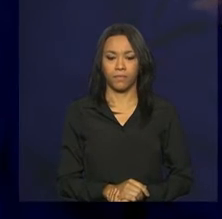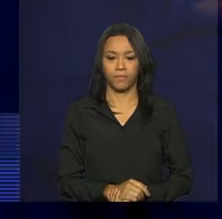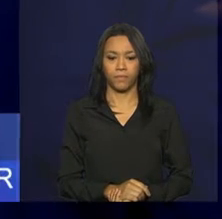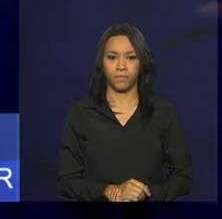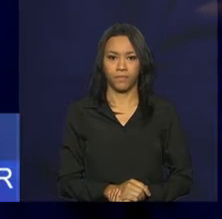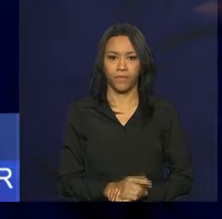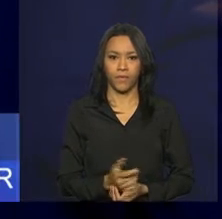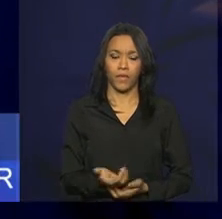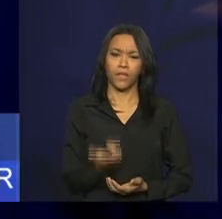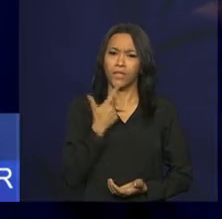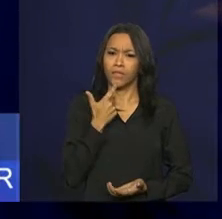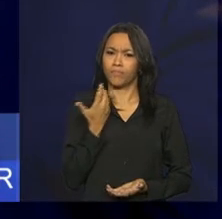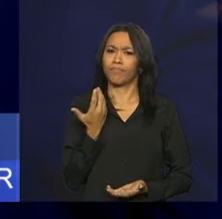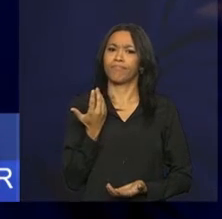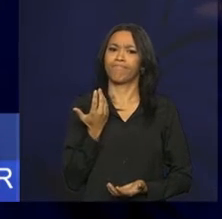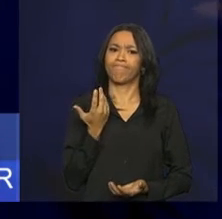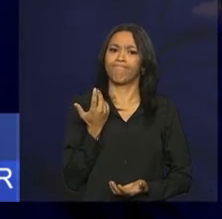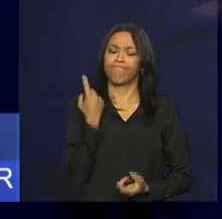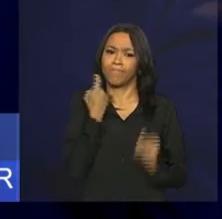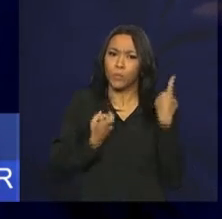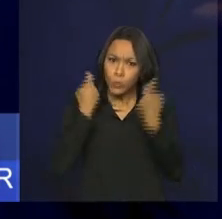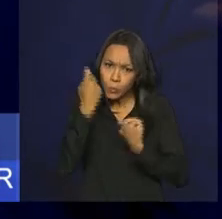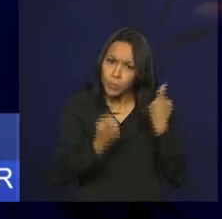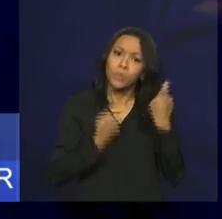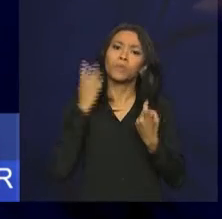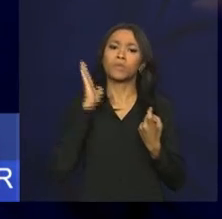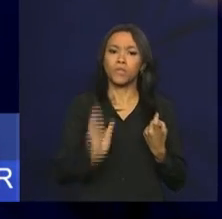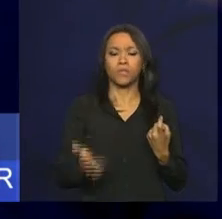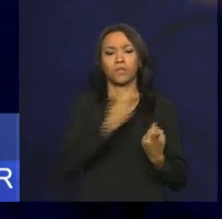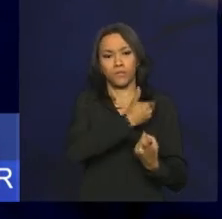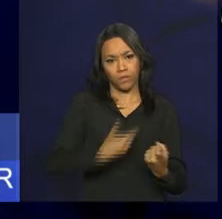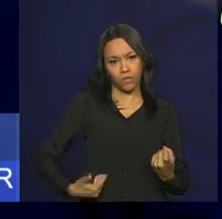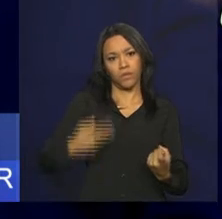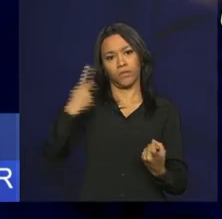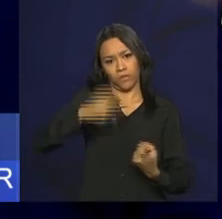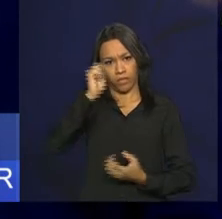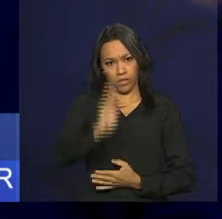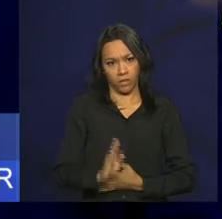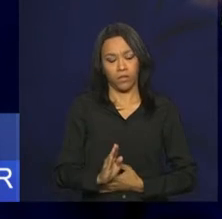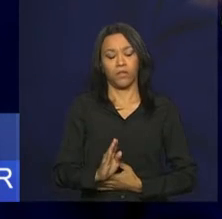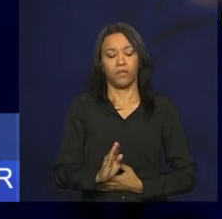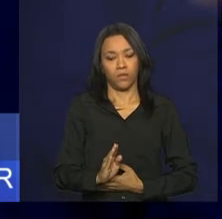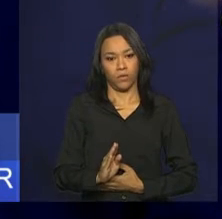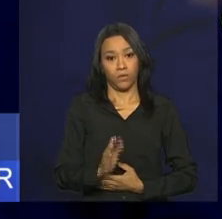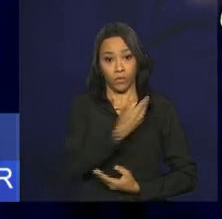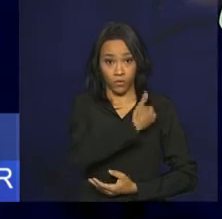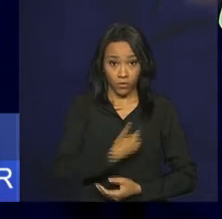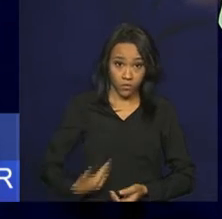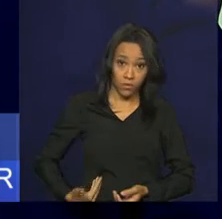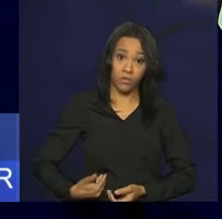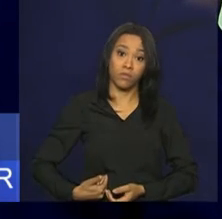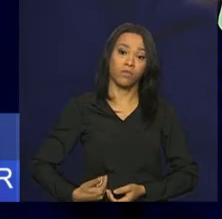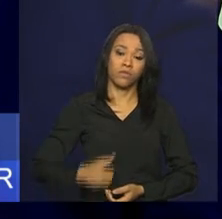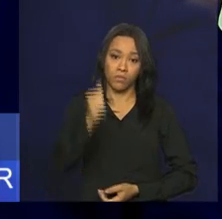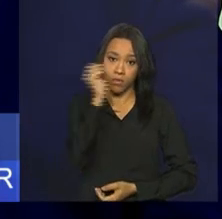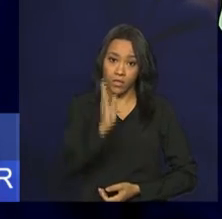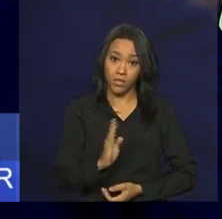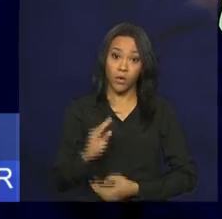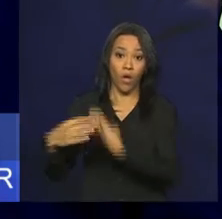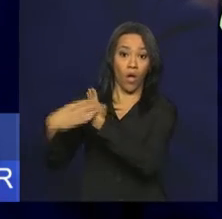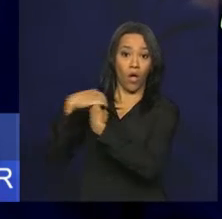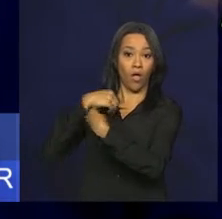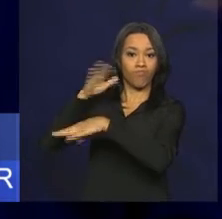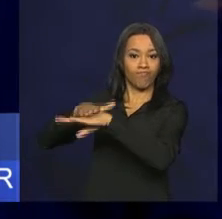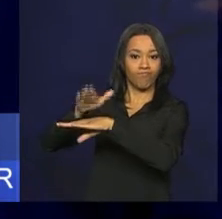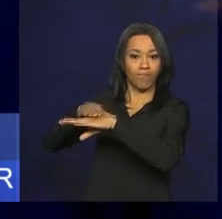Desde o primeiro momento, já preocupou o governo brasileiro. O governo brasileiro, sob a orientação da presidenta